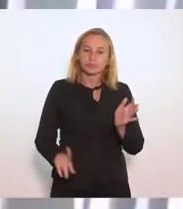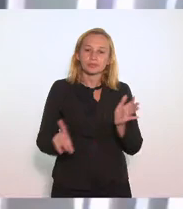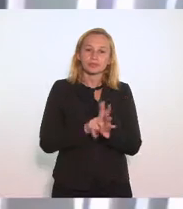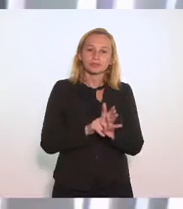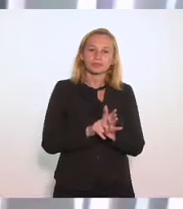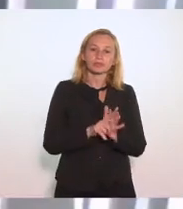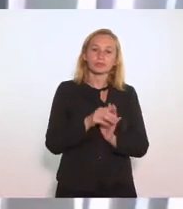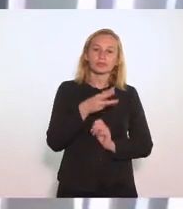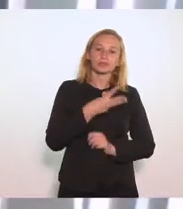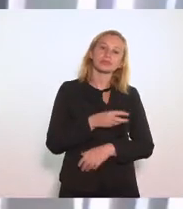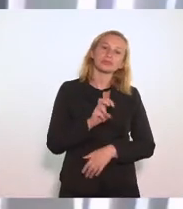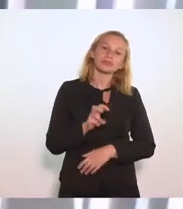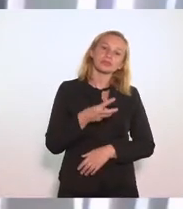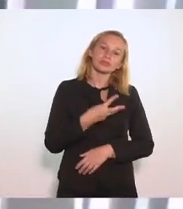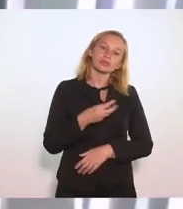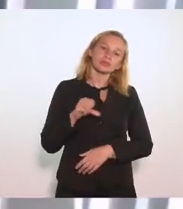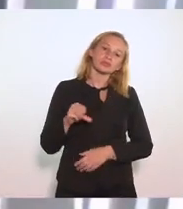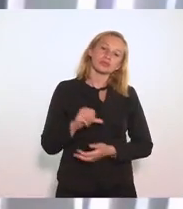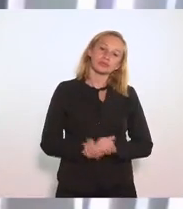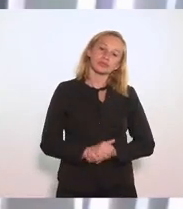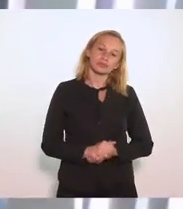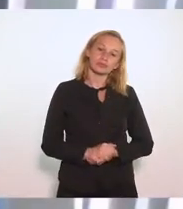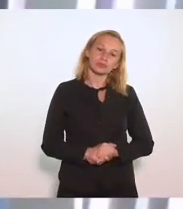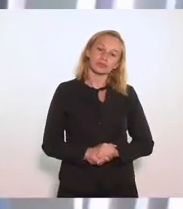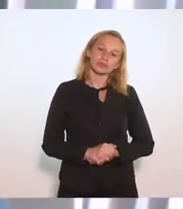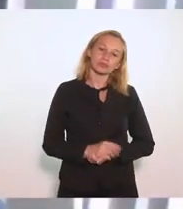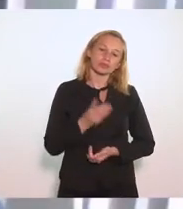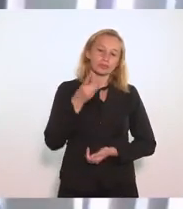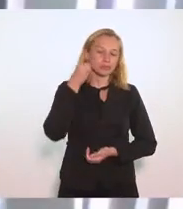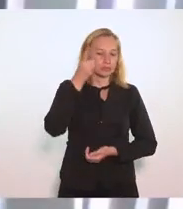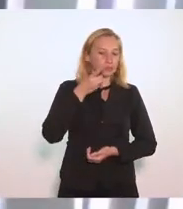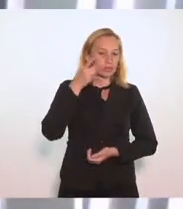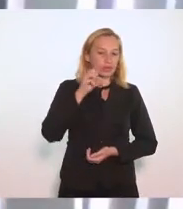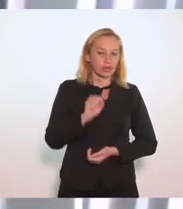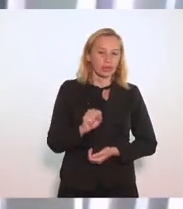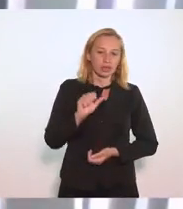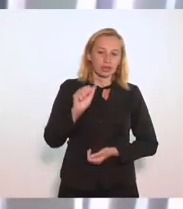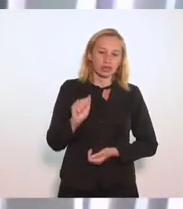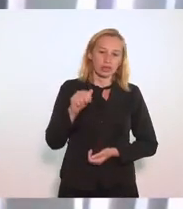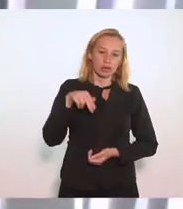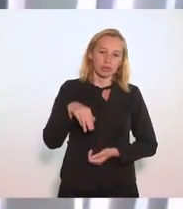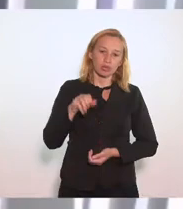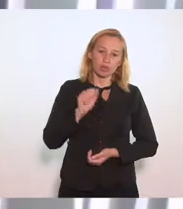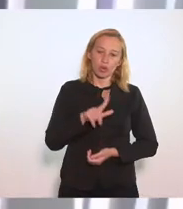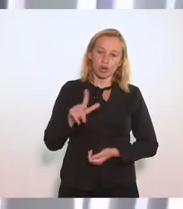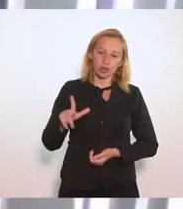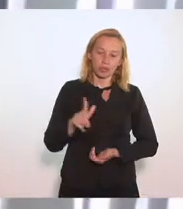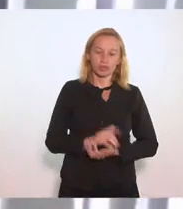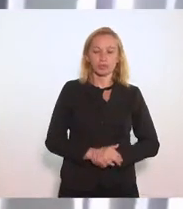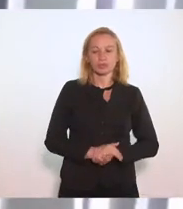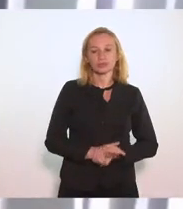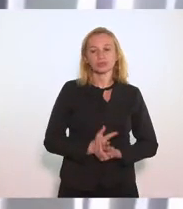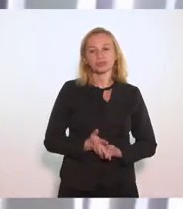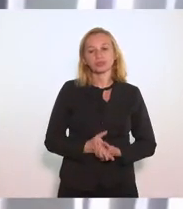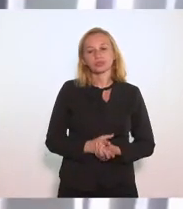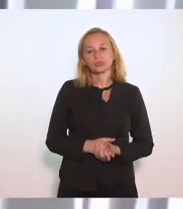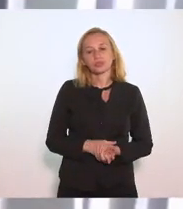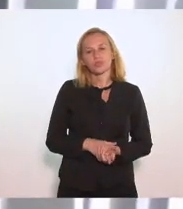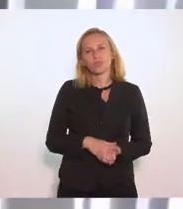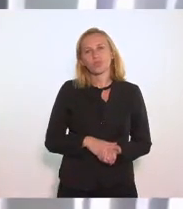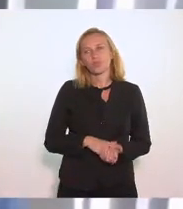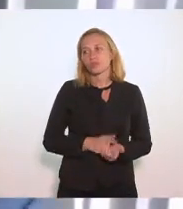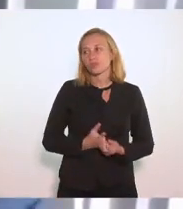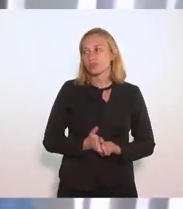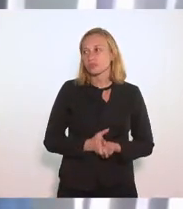3539 De autoria do deputado Samuel Malafaia Eu tinha entendido